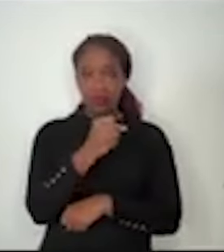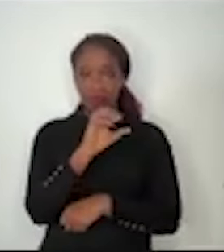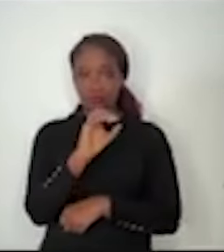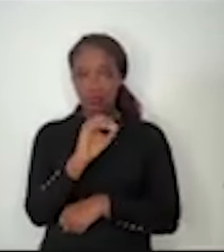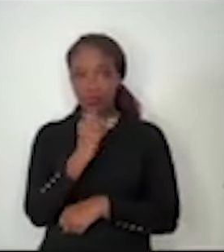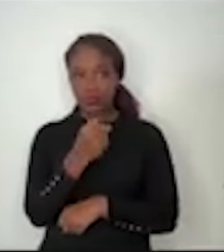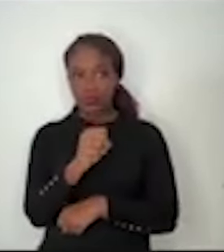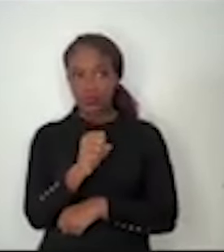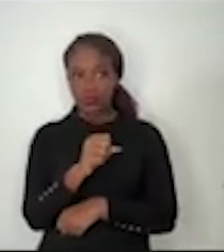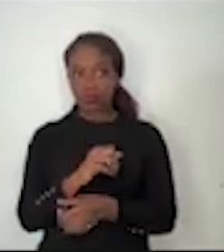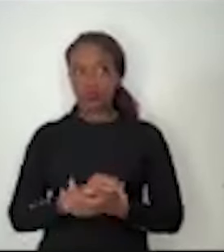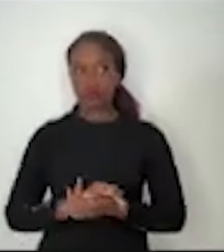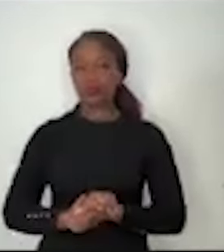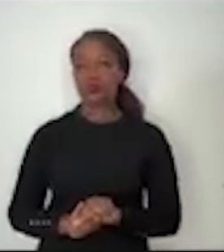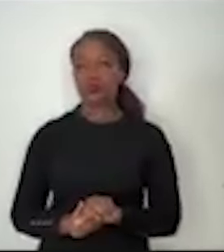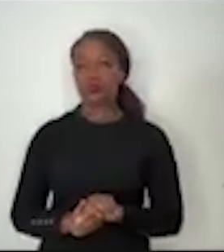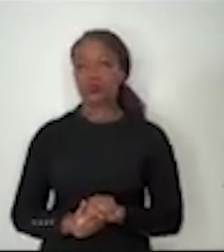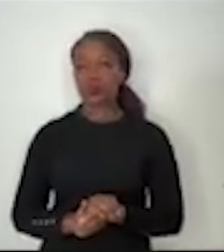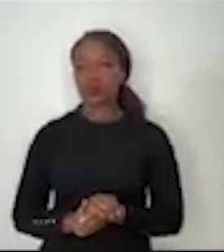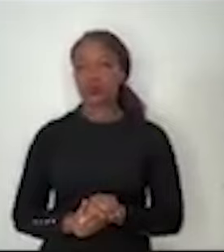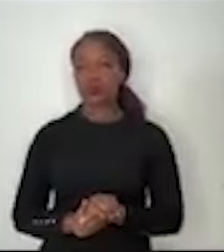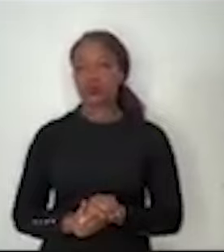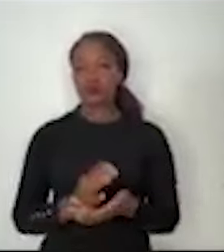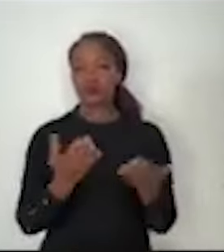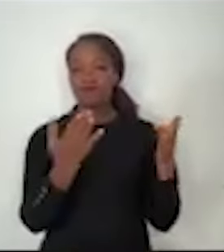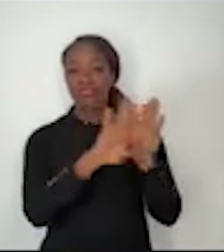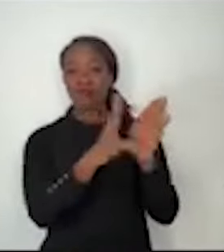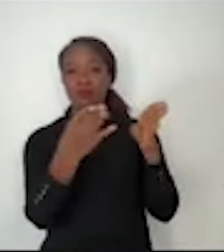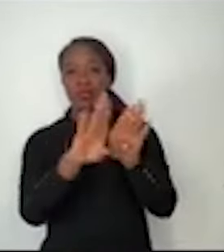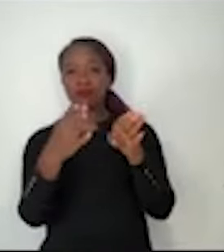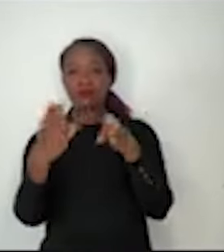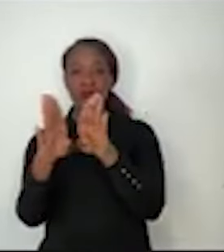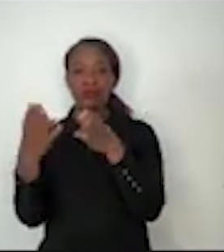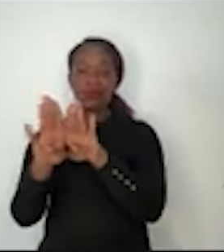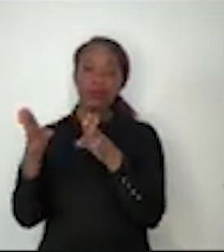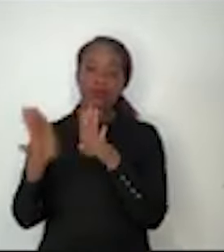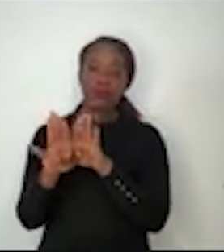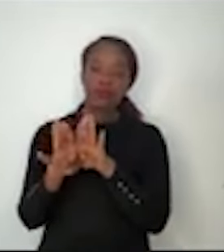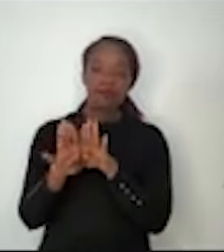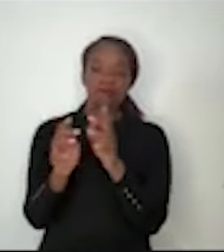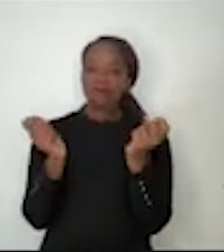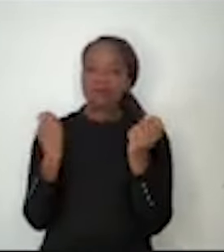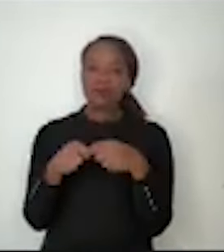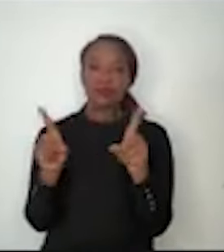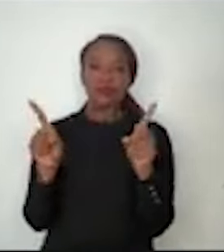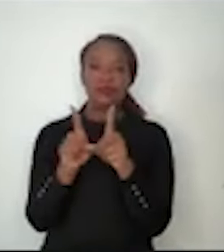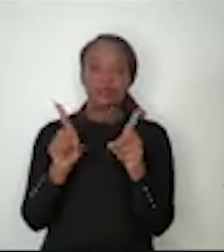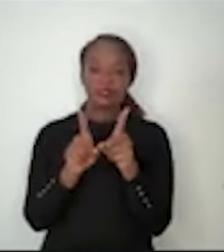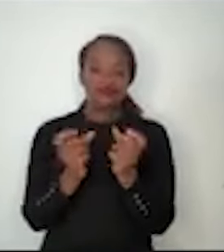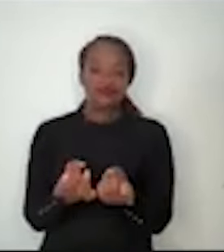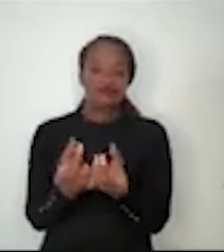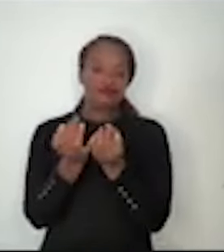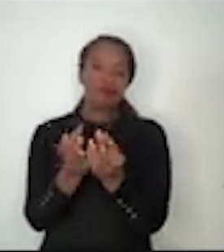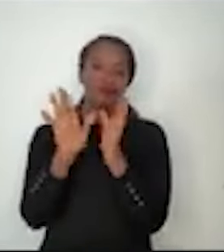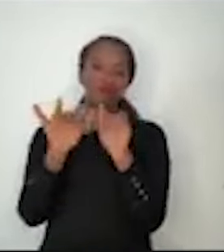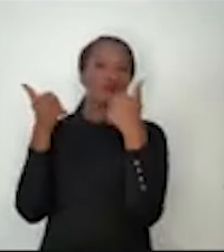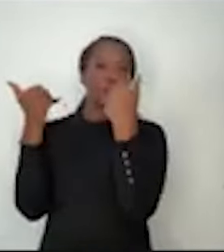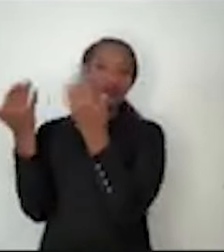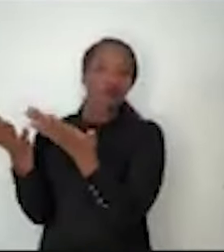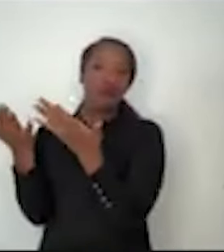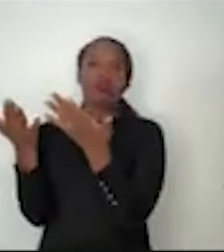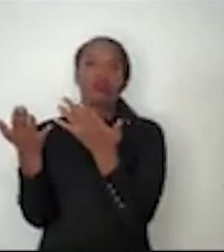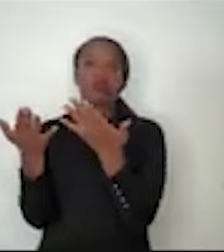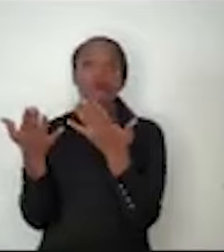os portos eram fechados portanto não era permitido o comércio exterior era proibida a existência de